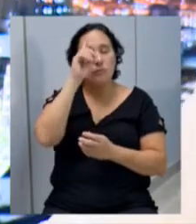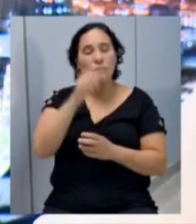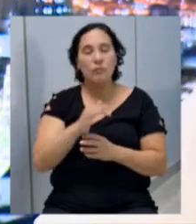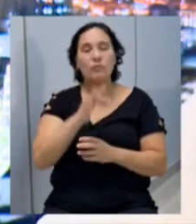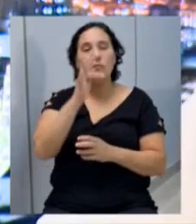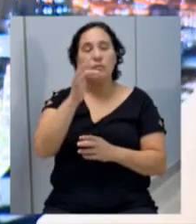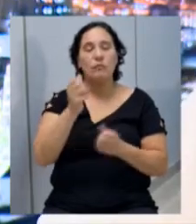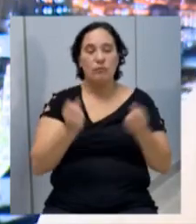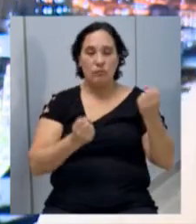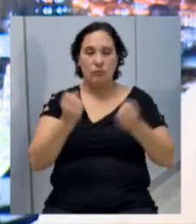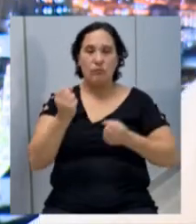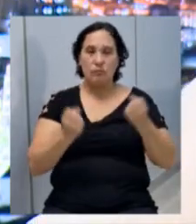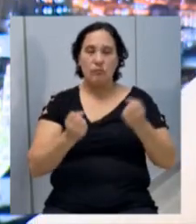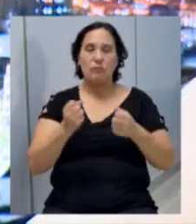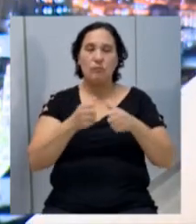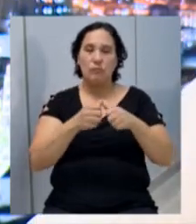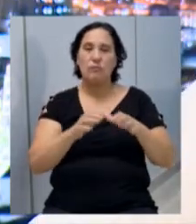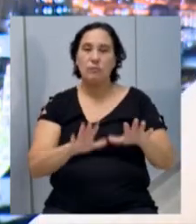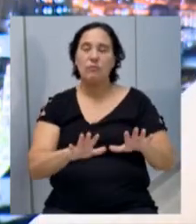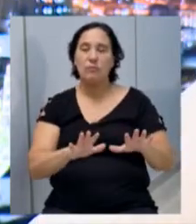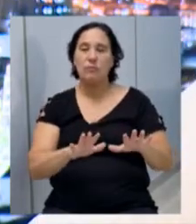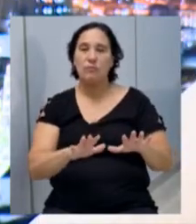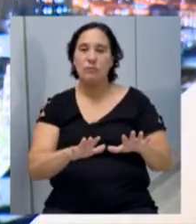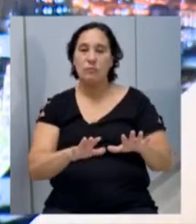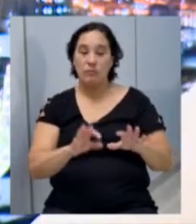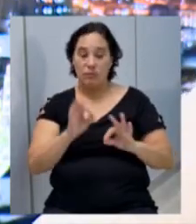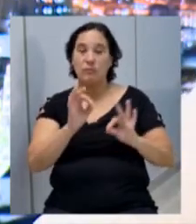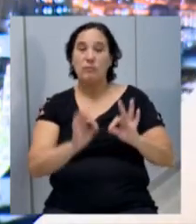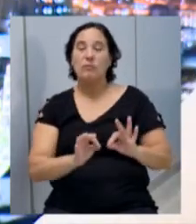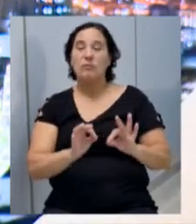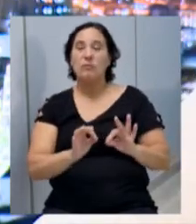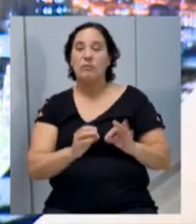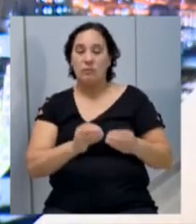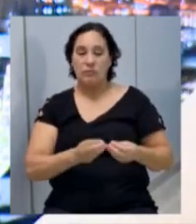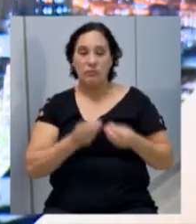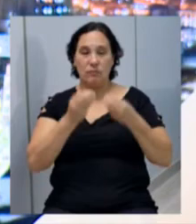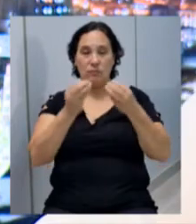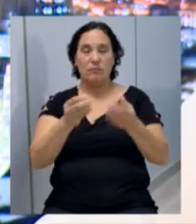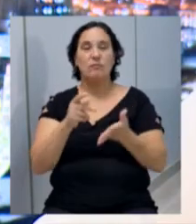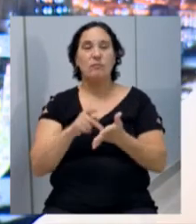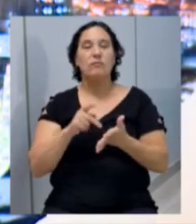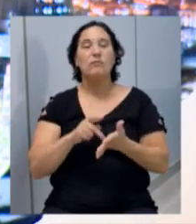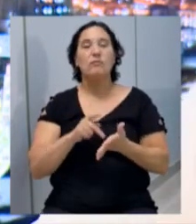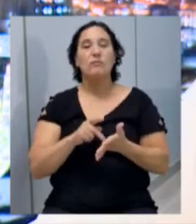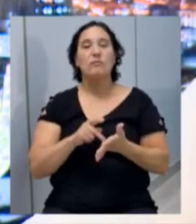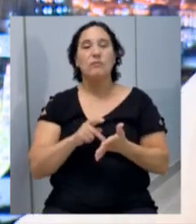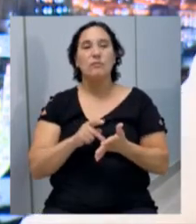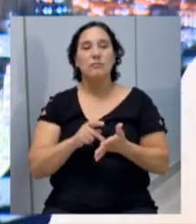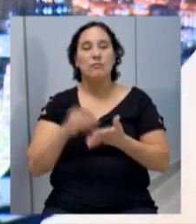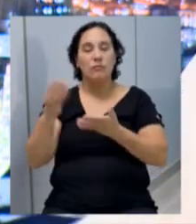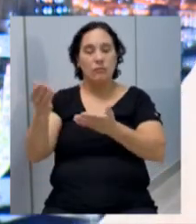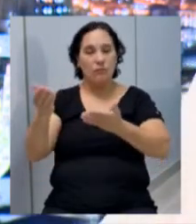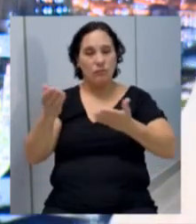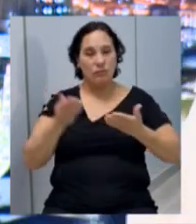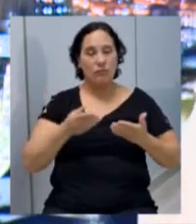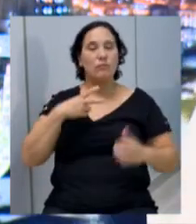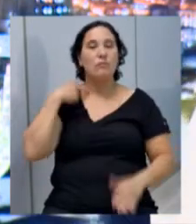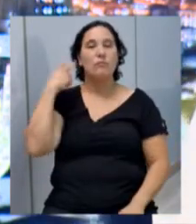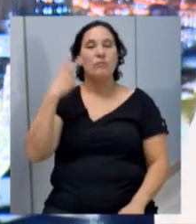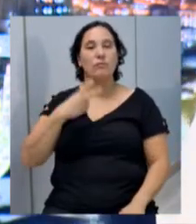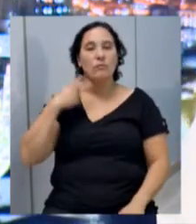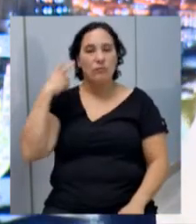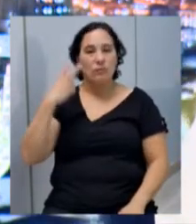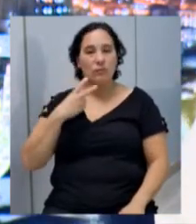quando o veículo ficar totalmente equipado, estaremos fazendo a entrega e, com certeza, convidaremos aí todos os vereadores